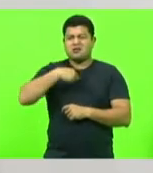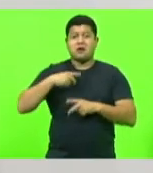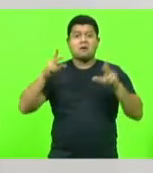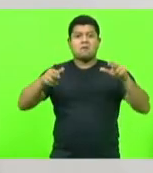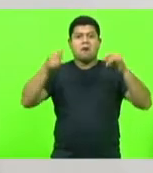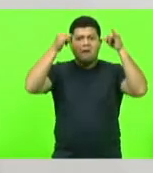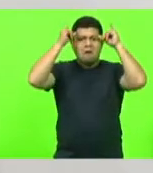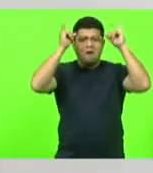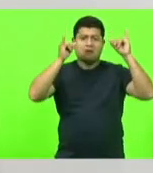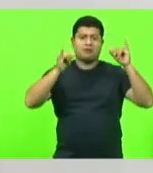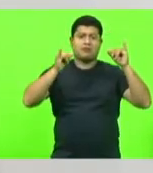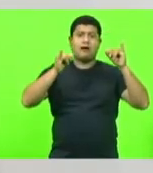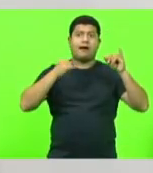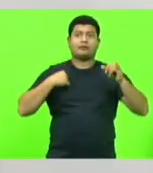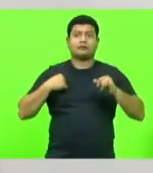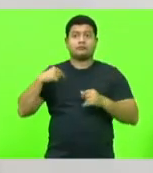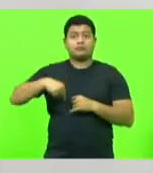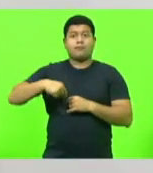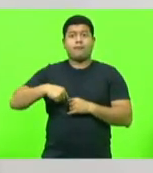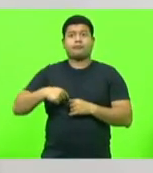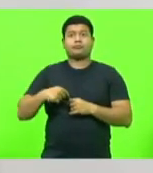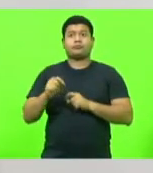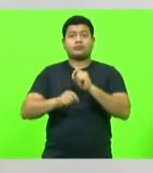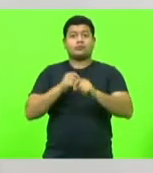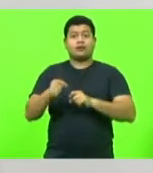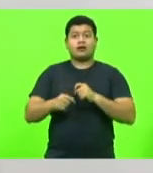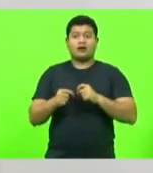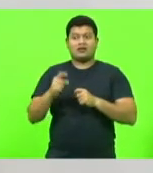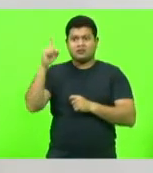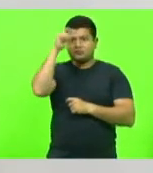duro, deputado Bruno, vai ser aguentar o estouro da boiada.